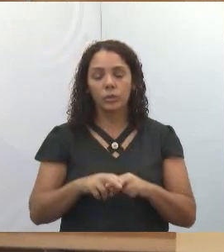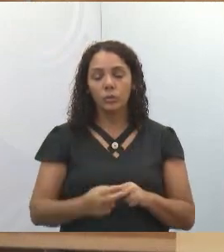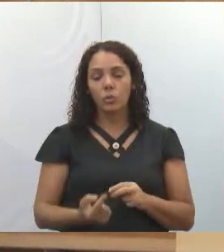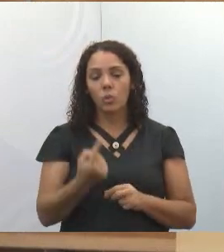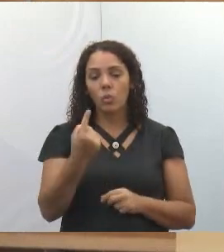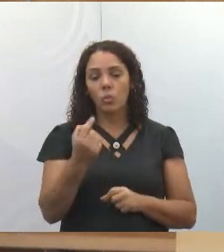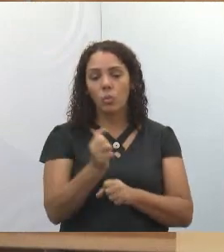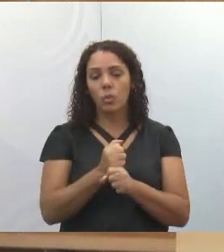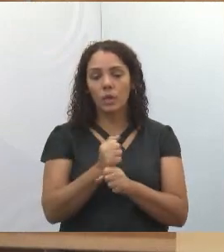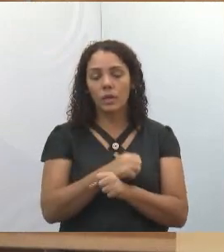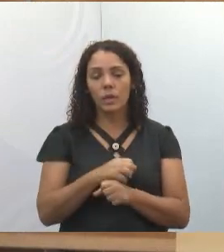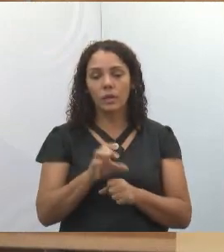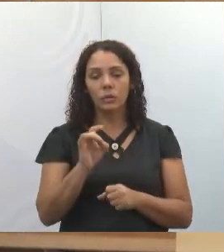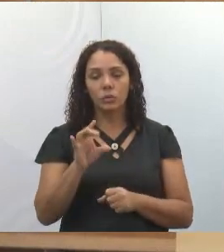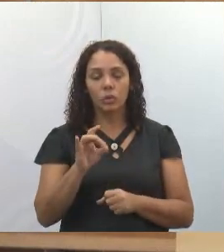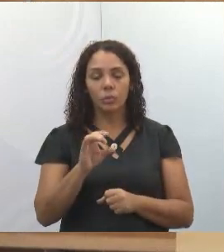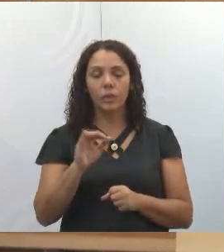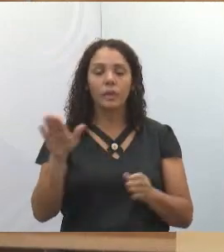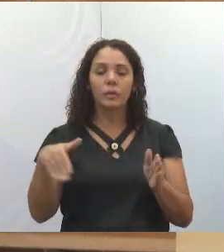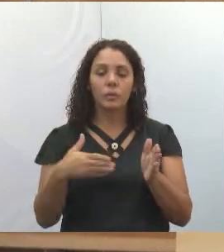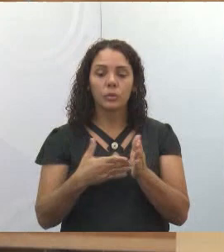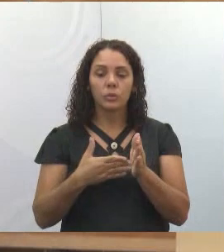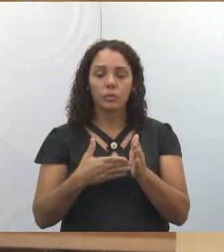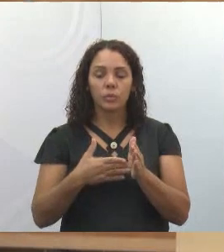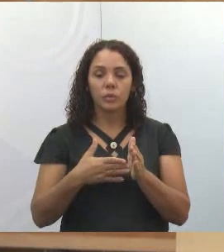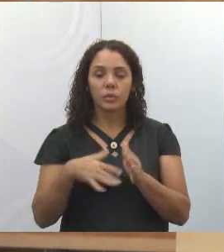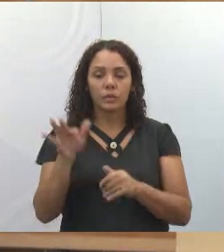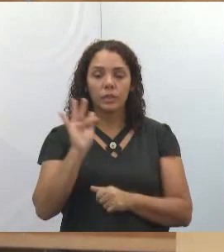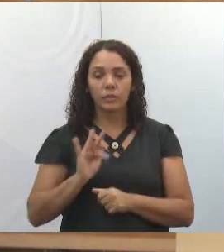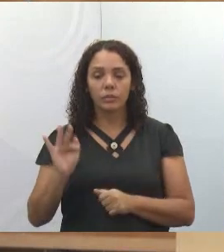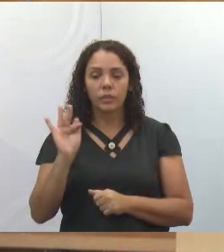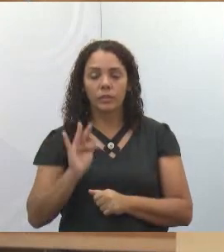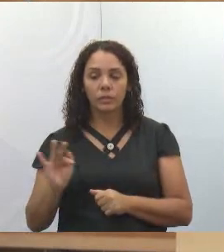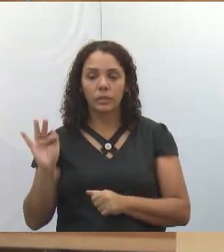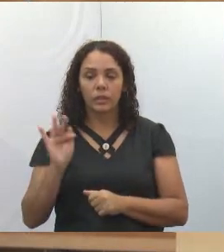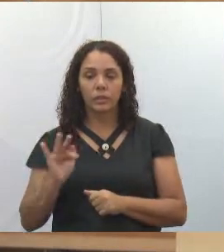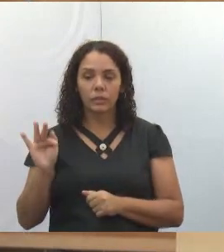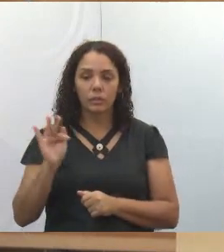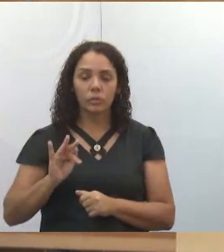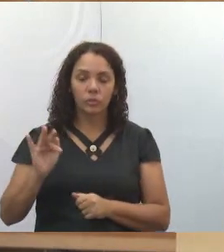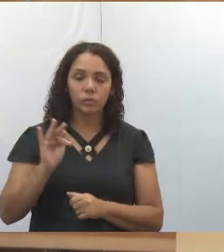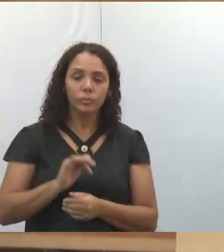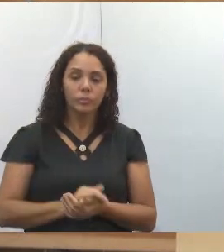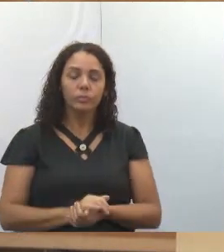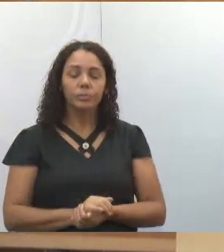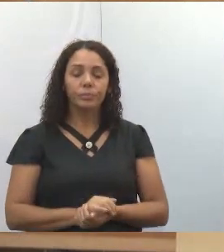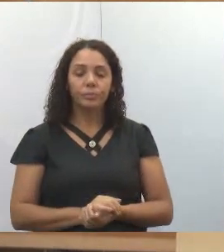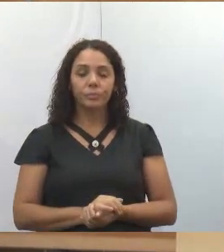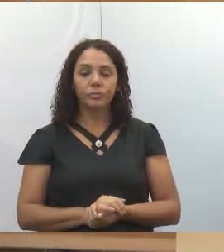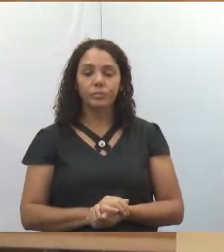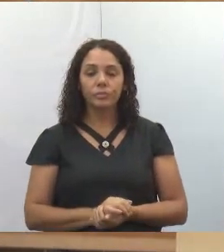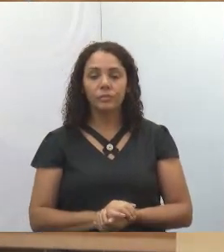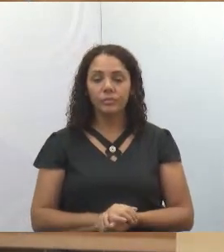um ano aqui comigo no gabinete. Senão, todas elas poderiam ficar até o final do seu curso, tá bom?